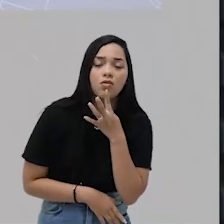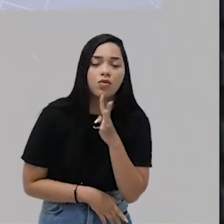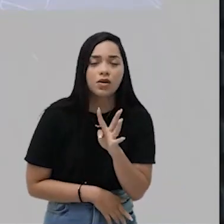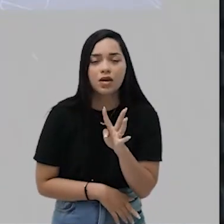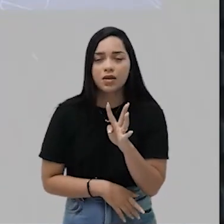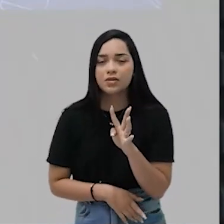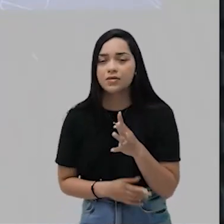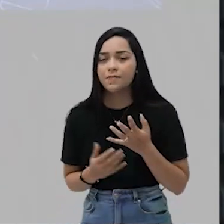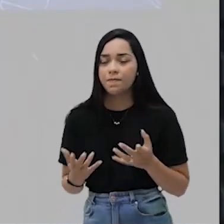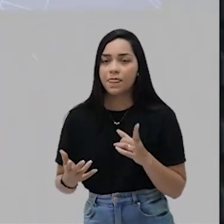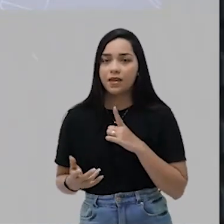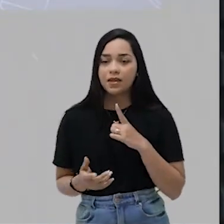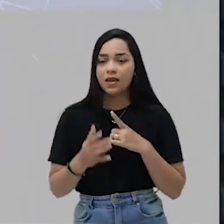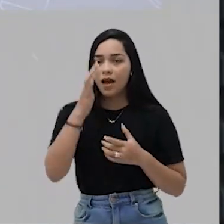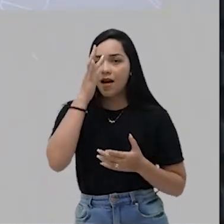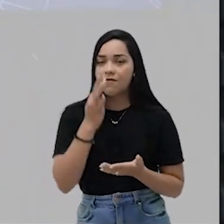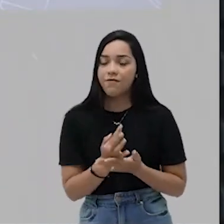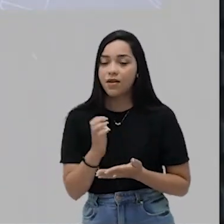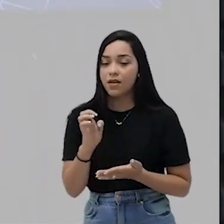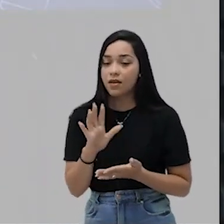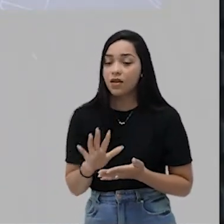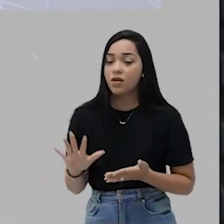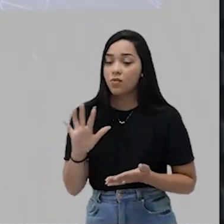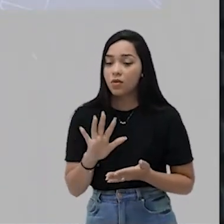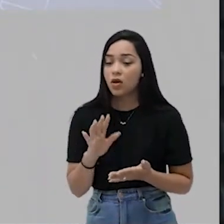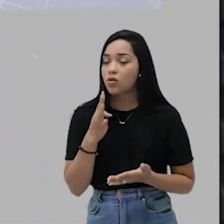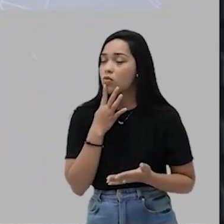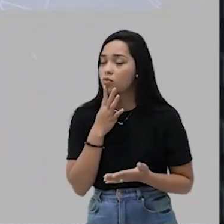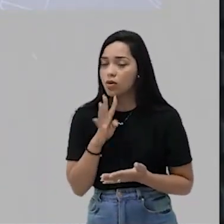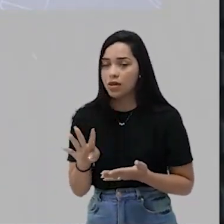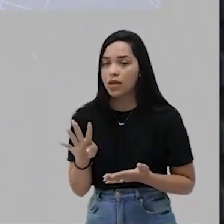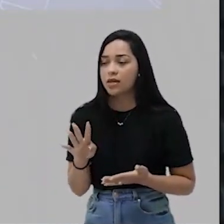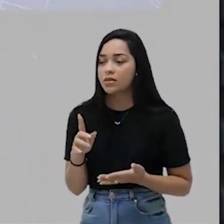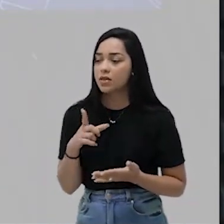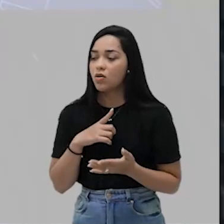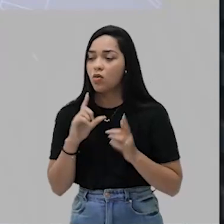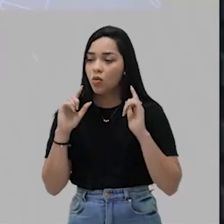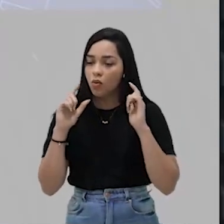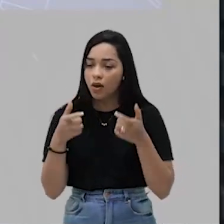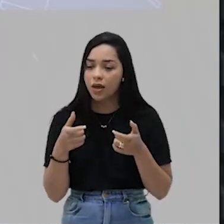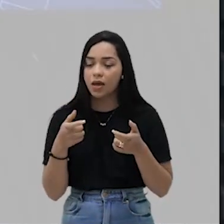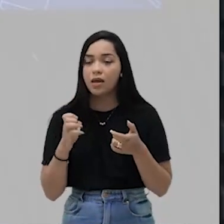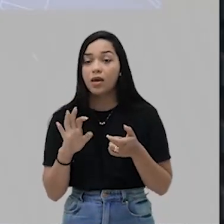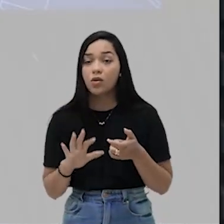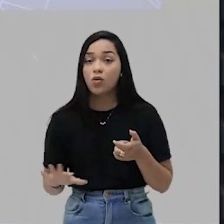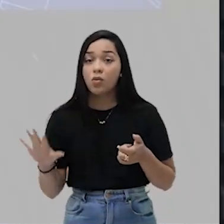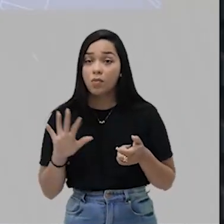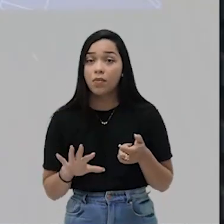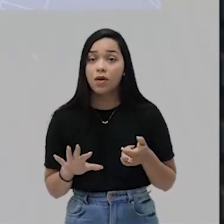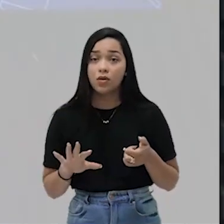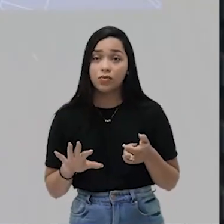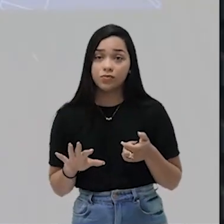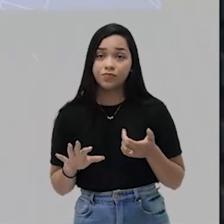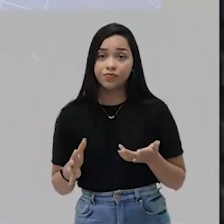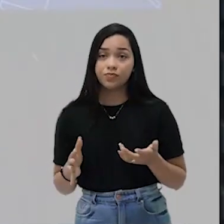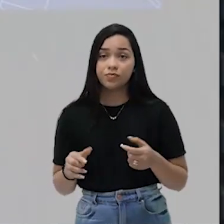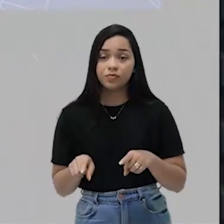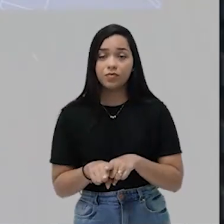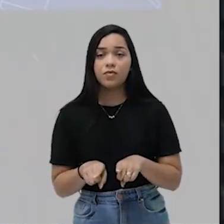a fé europeia. Não conhece o rei europeu, a concepção de Estado